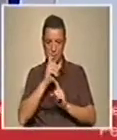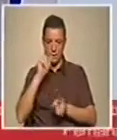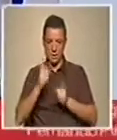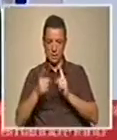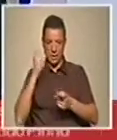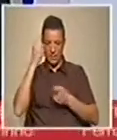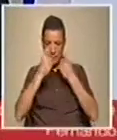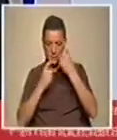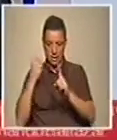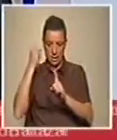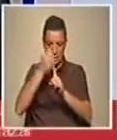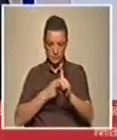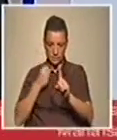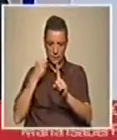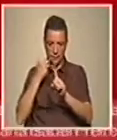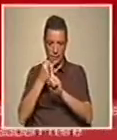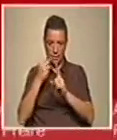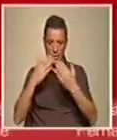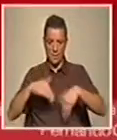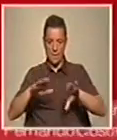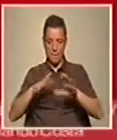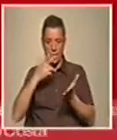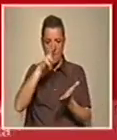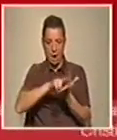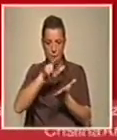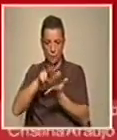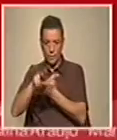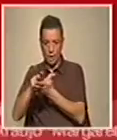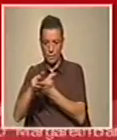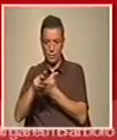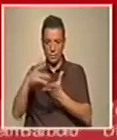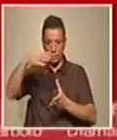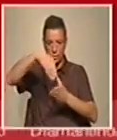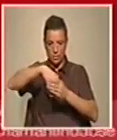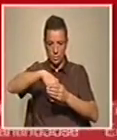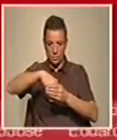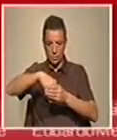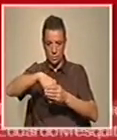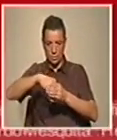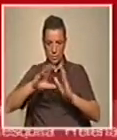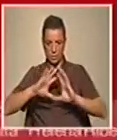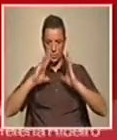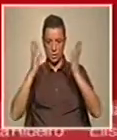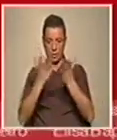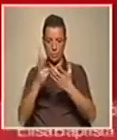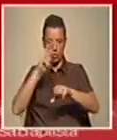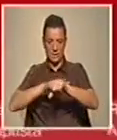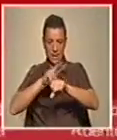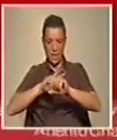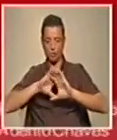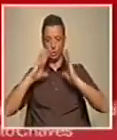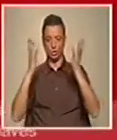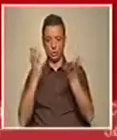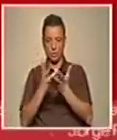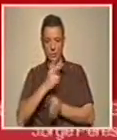mudança e a estes desafios? Olha, isto foi aprovado formalmente pelos vários órgãos internos, nomeadamente pelos Conselhos Gerais das Universidades. No